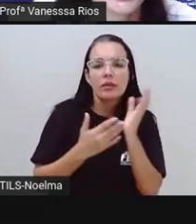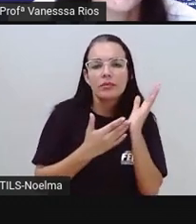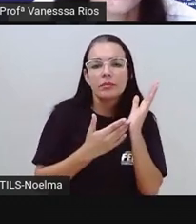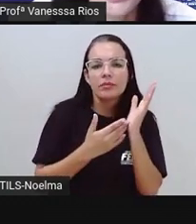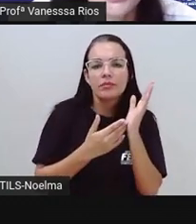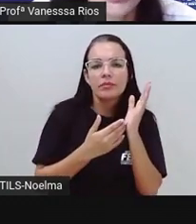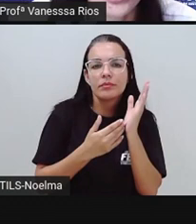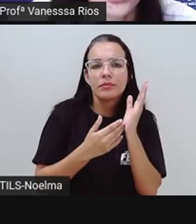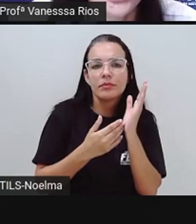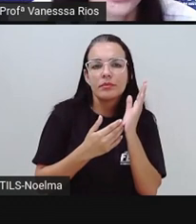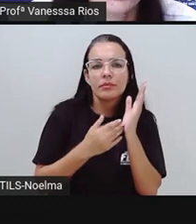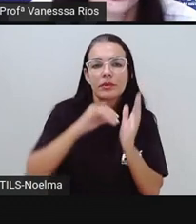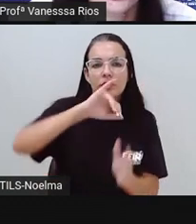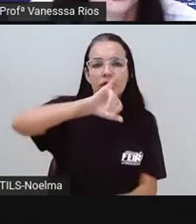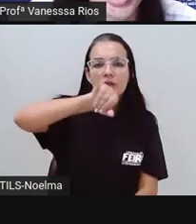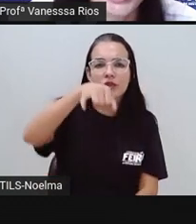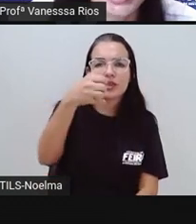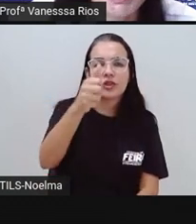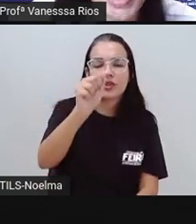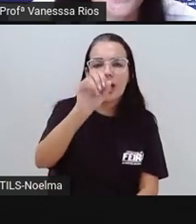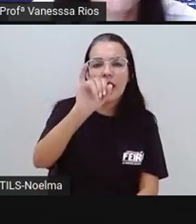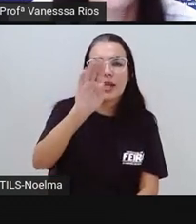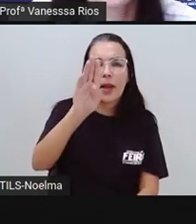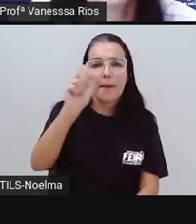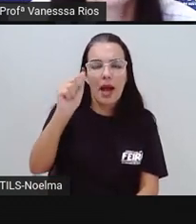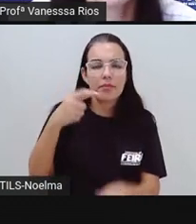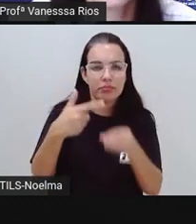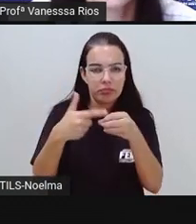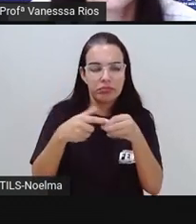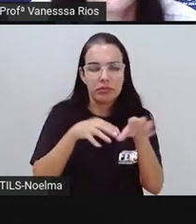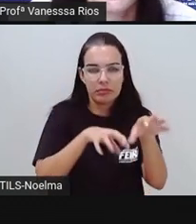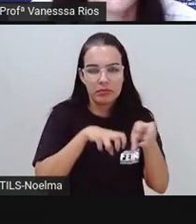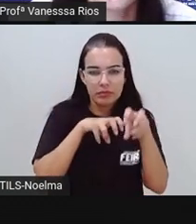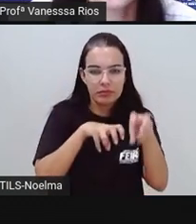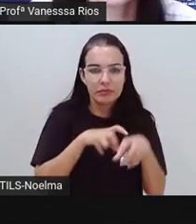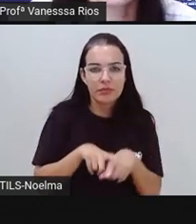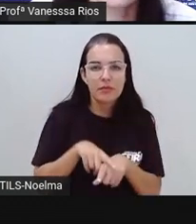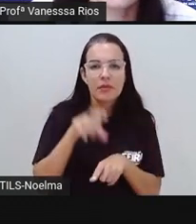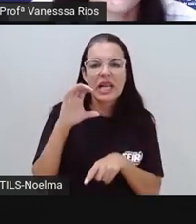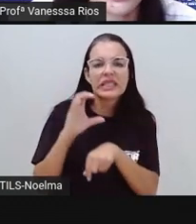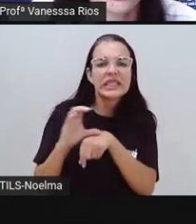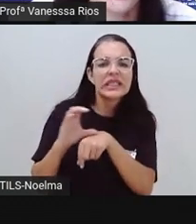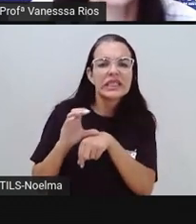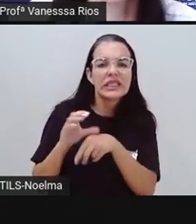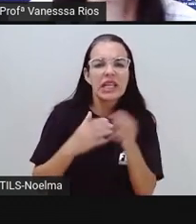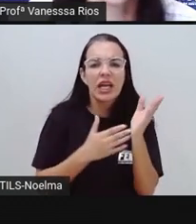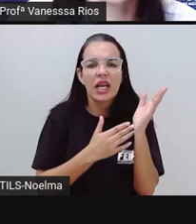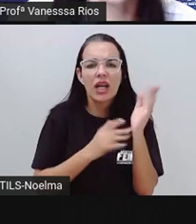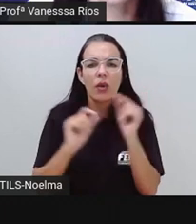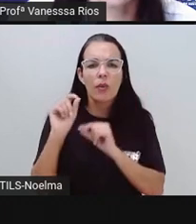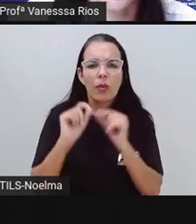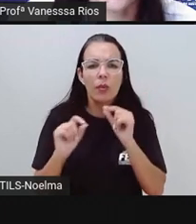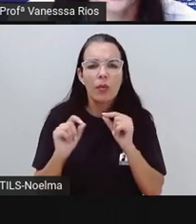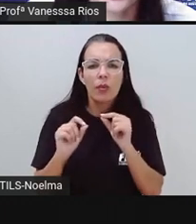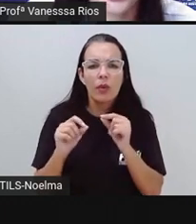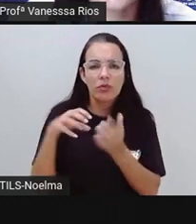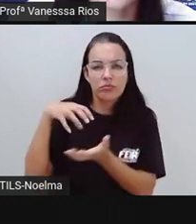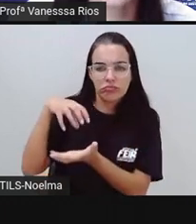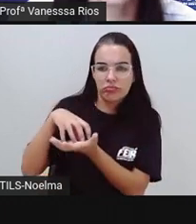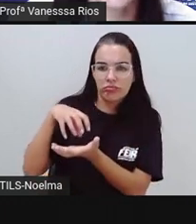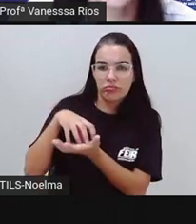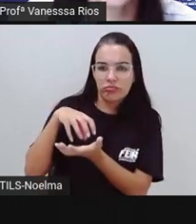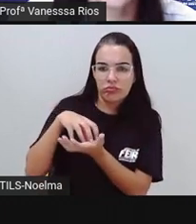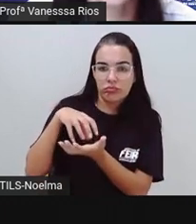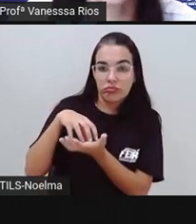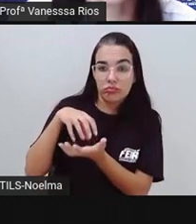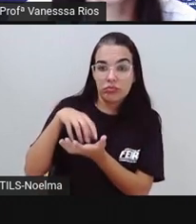aí já vai ser o distrito de Jaíba. A cor cinza corresponde aí à sede da